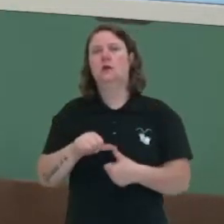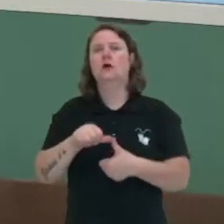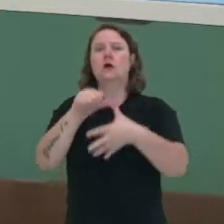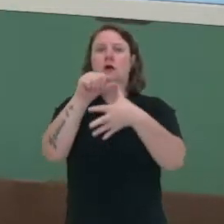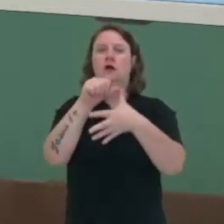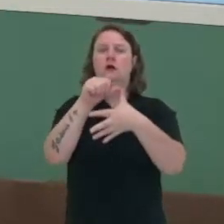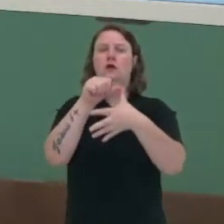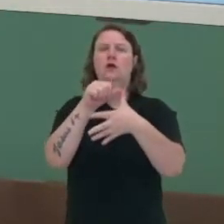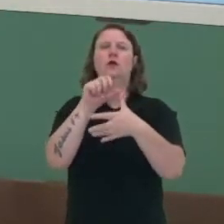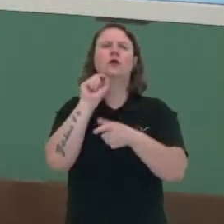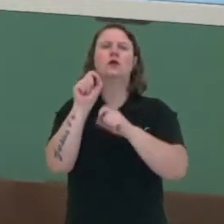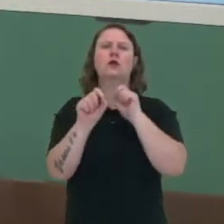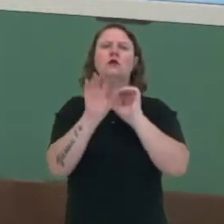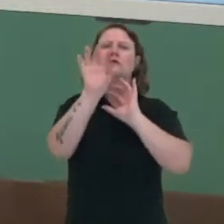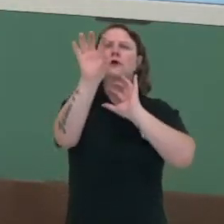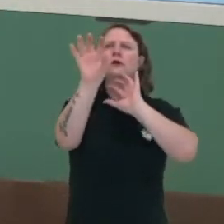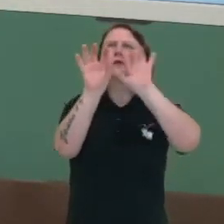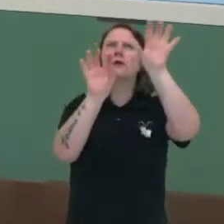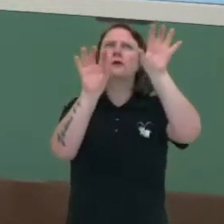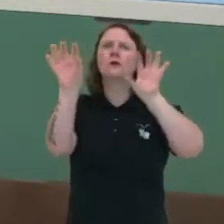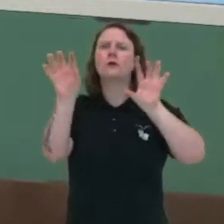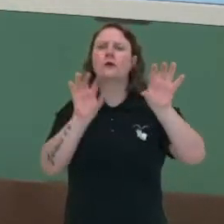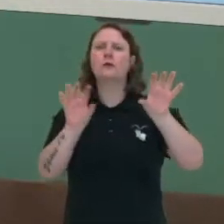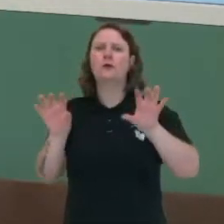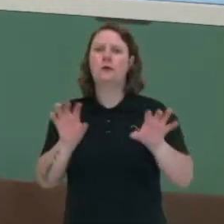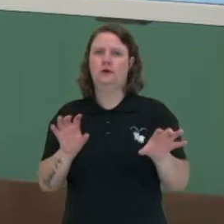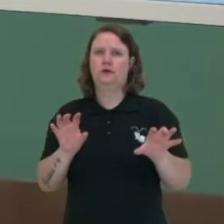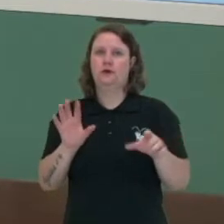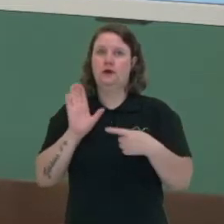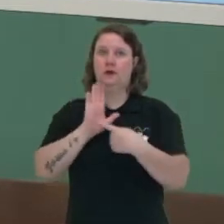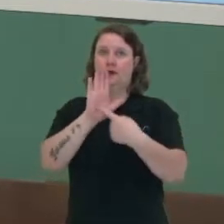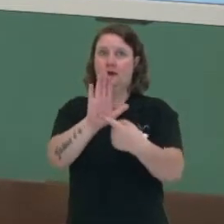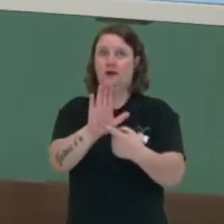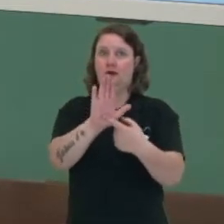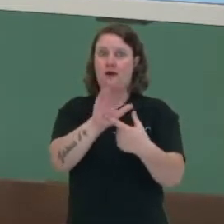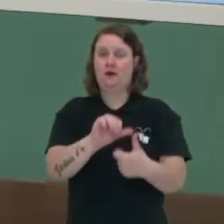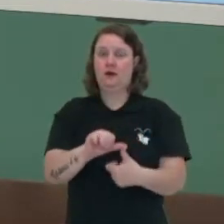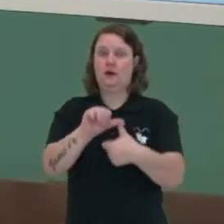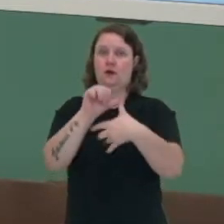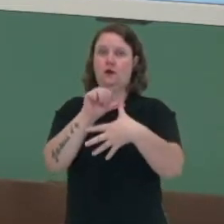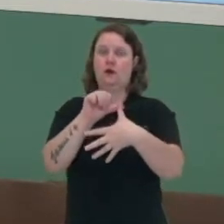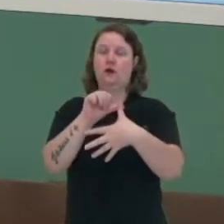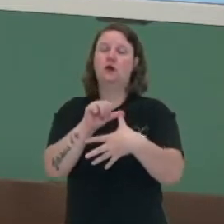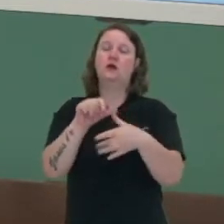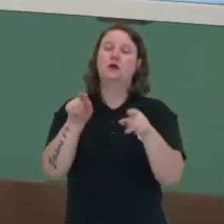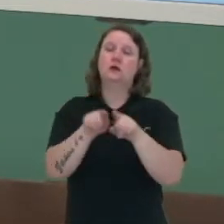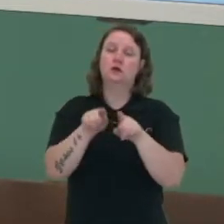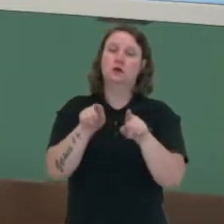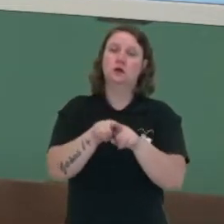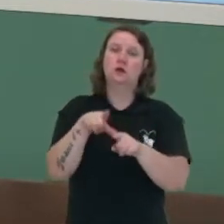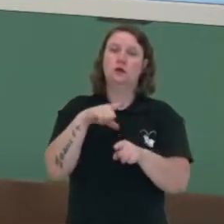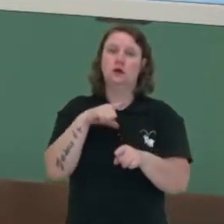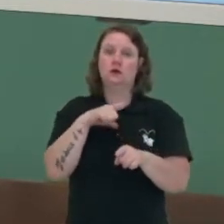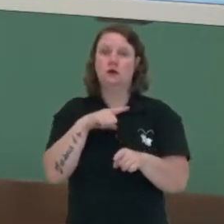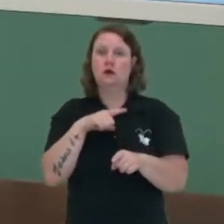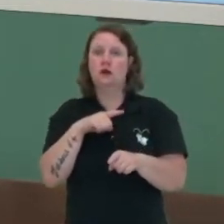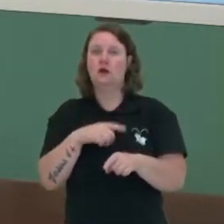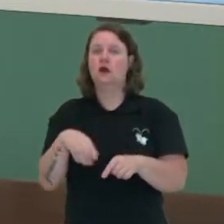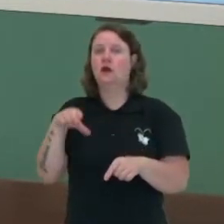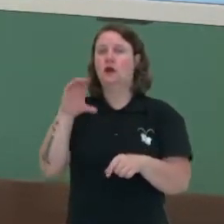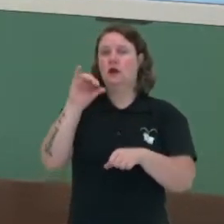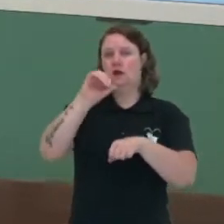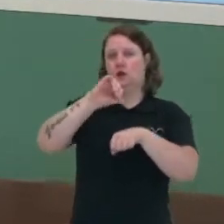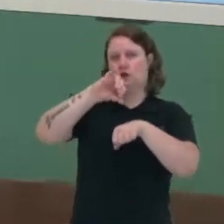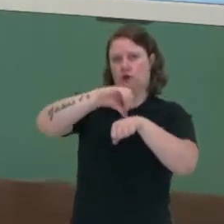é o conjunto físico de países que está presente na porção Sul. Dentro dessa conotação, nós vamos ter América Central e